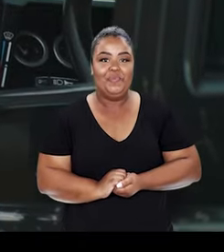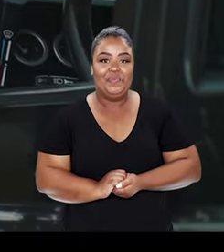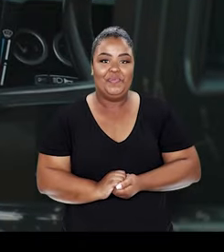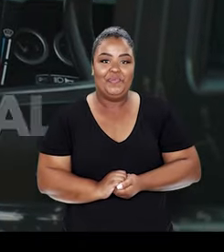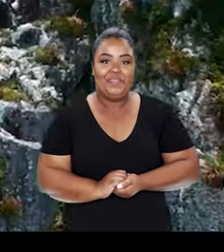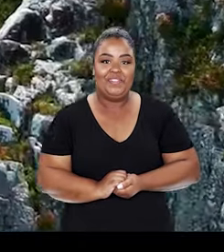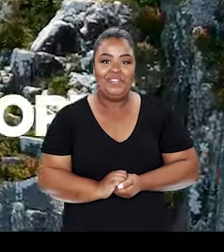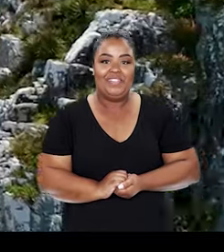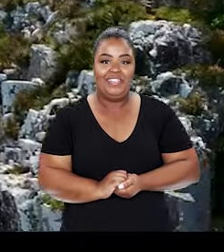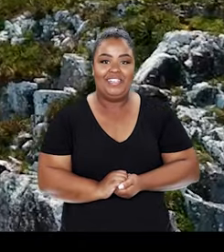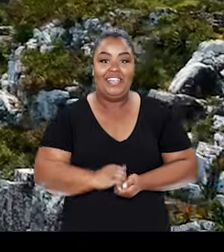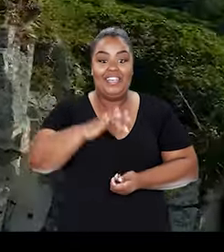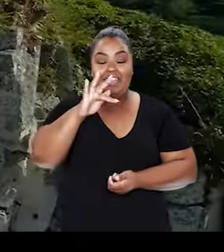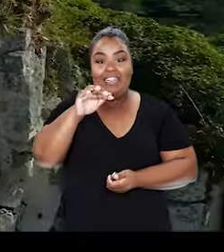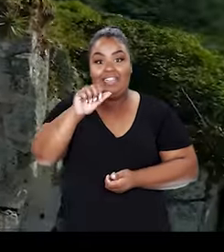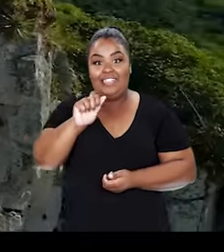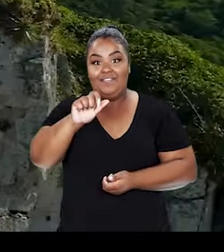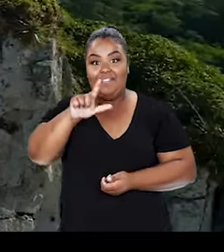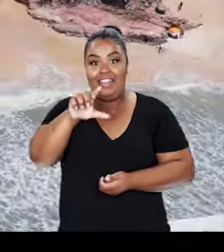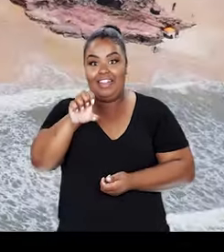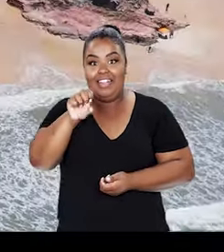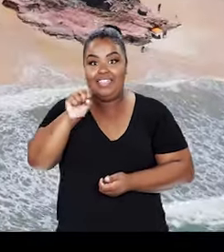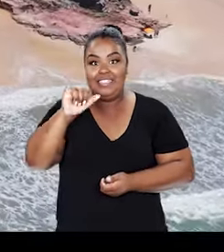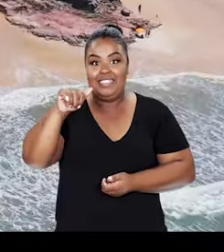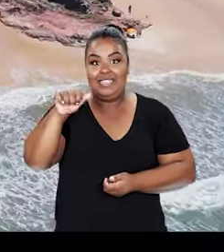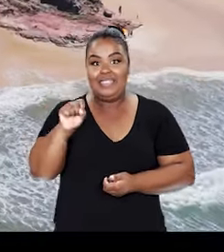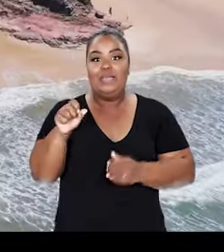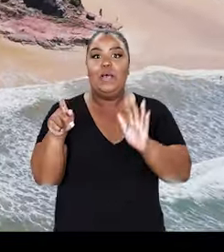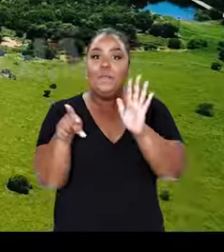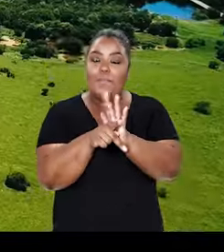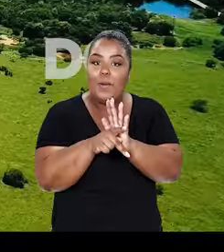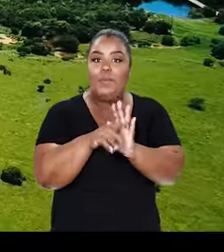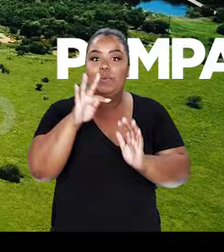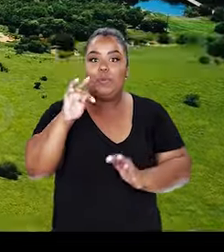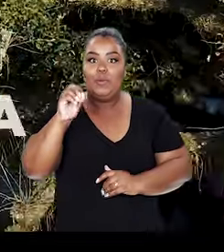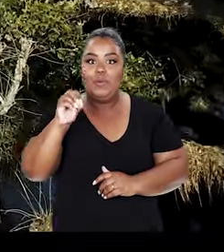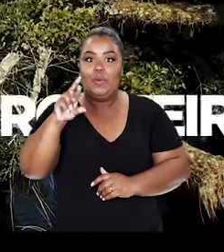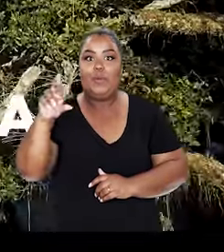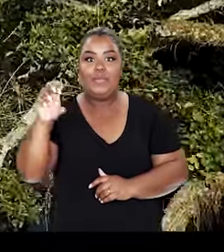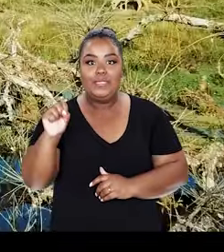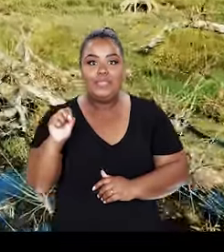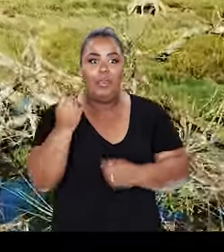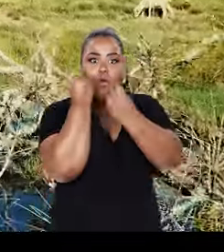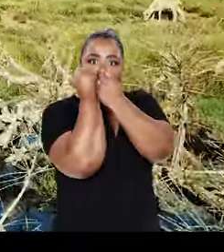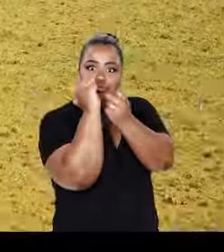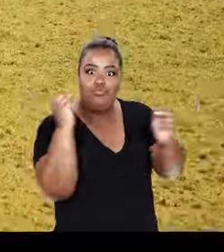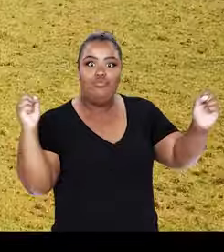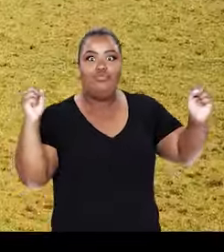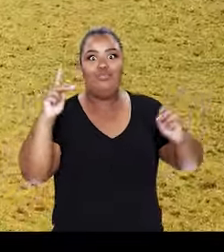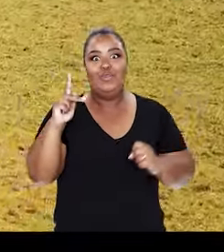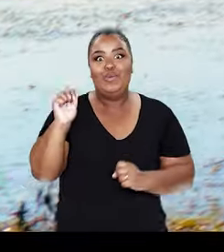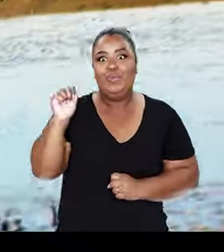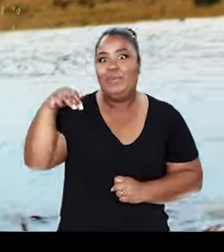Das falésias de torres. Da imensidão do Pampa.